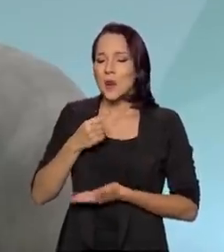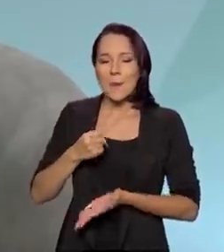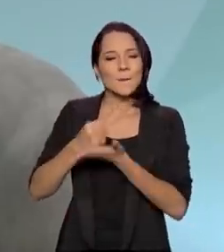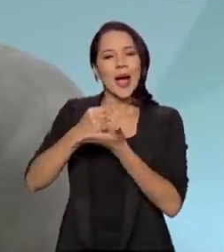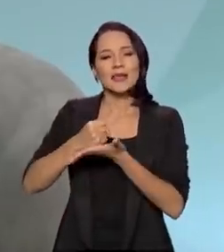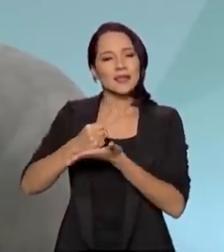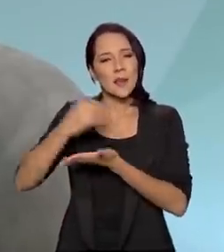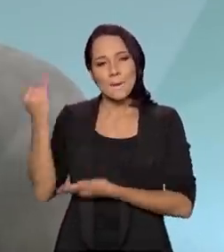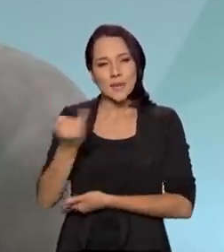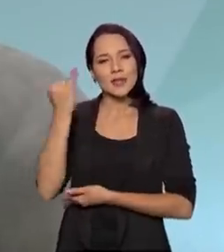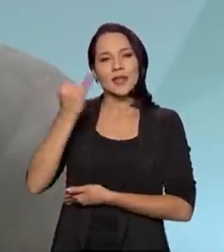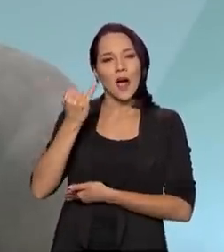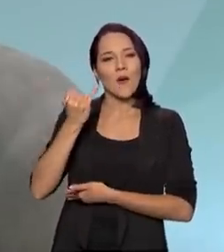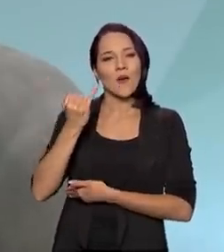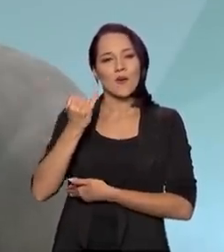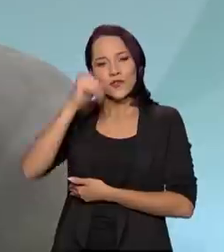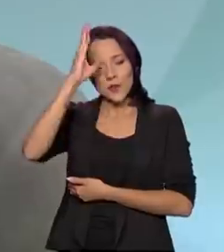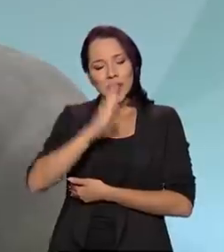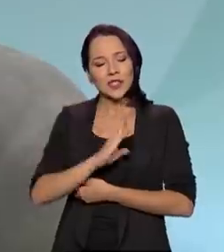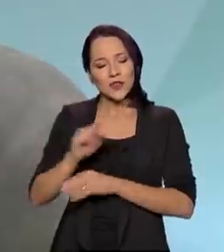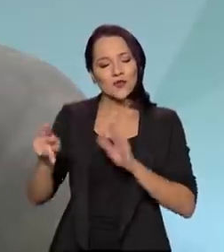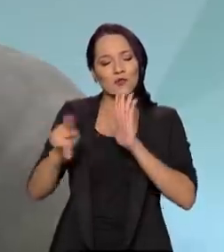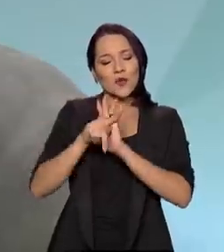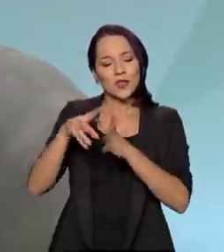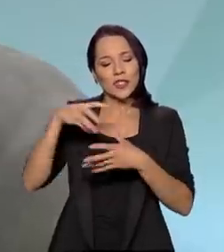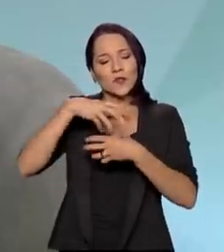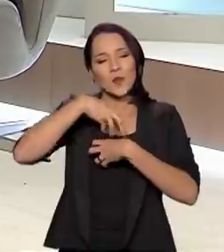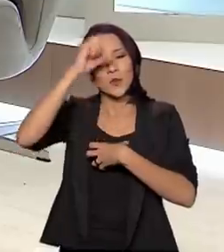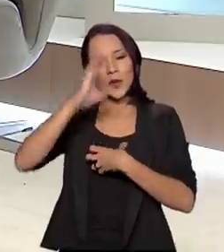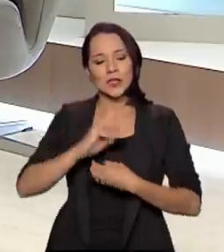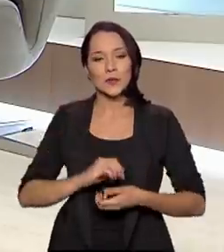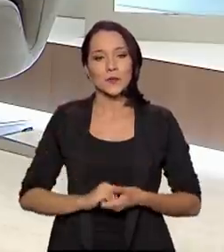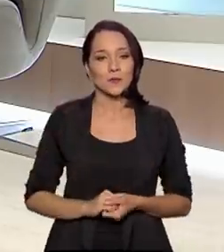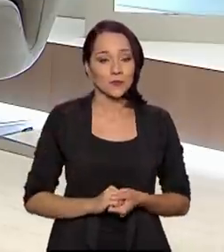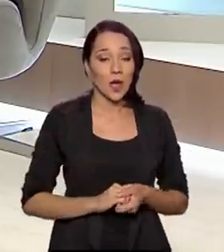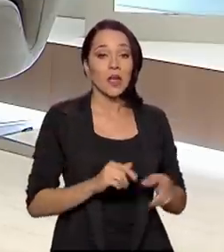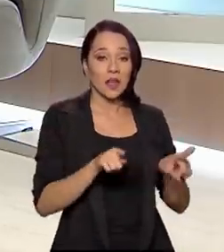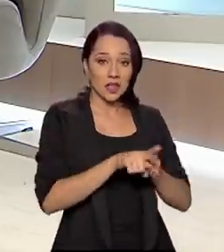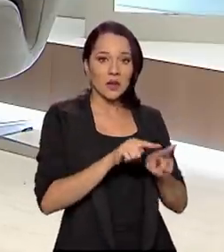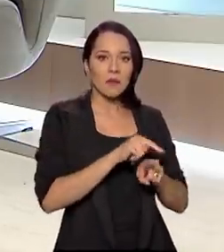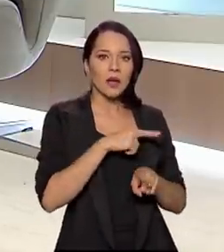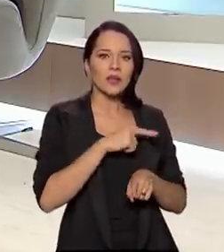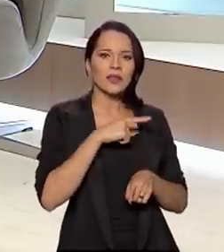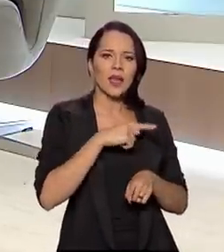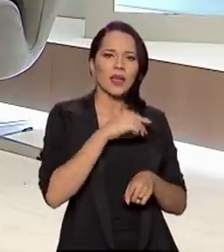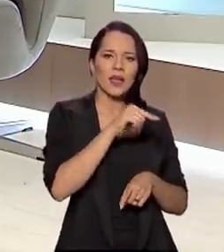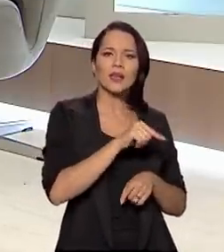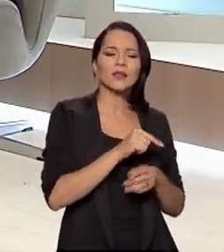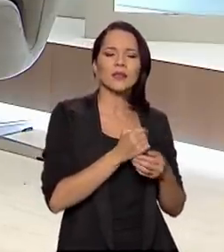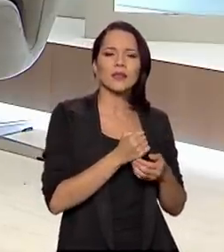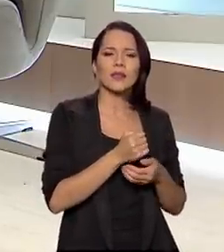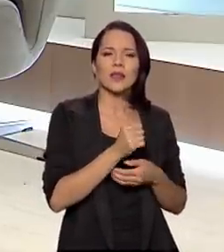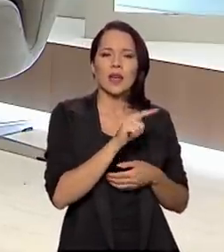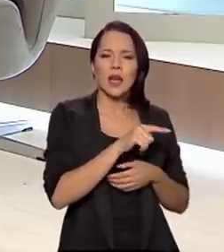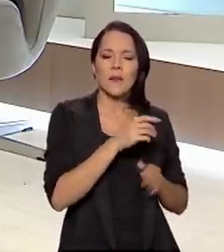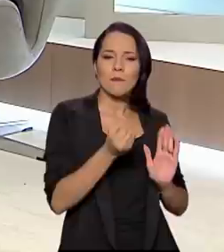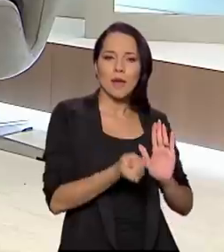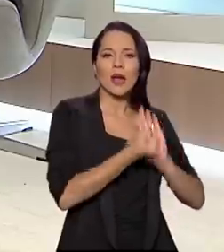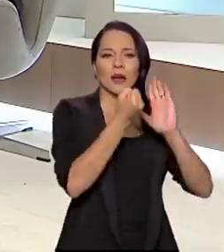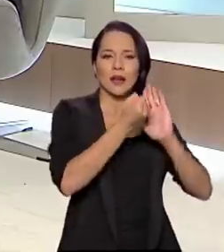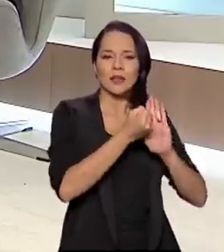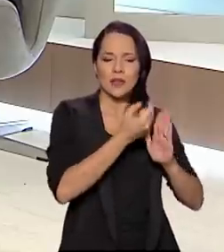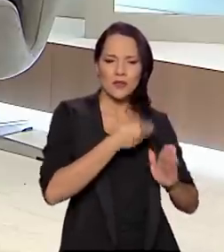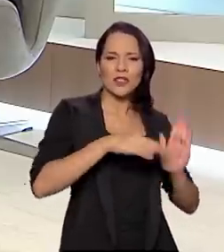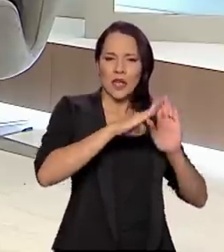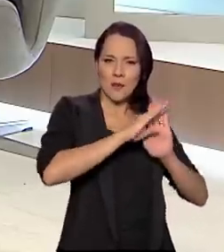formação do Brasil e da nacionalidade brasileira. E também esses pressupostos constitucionais são bem marcantes nas